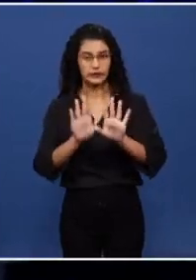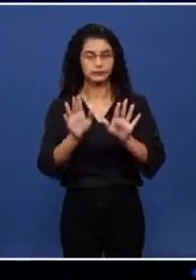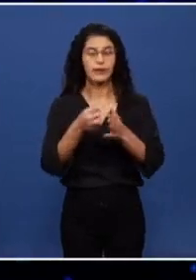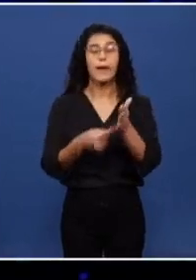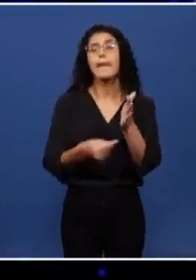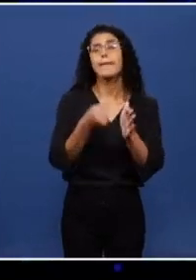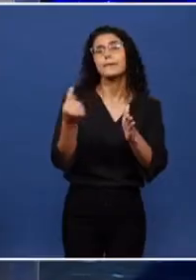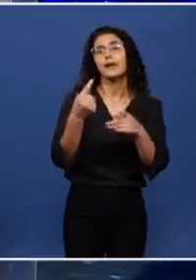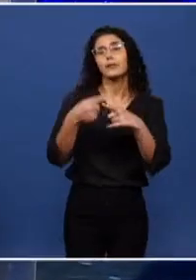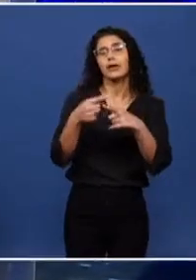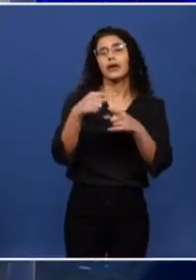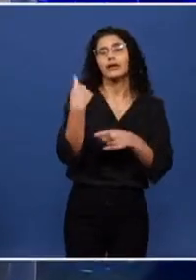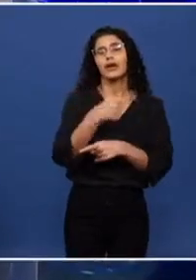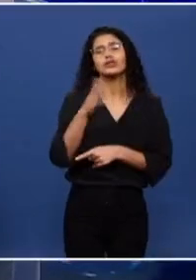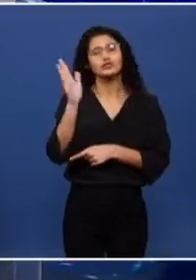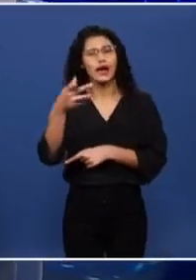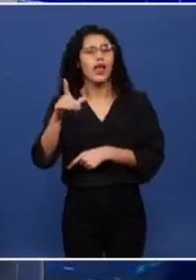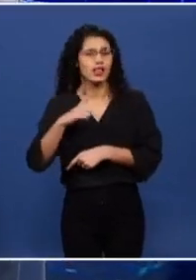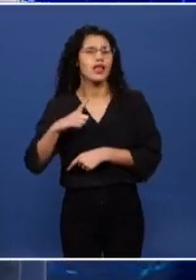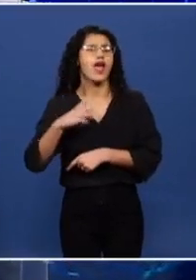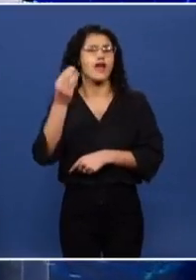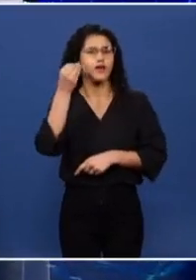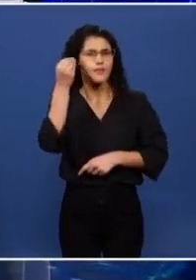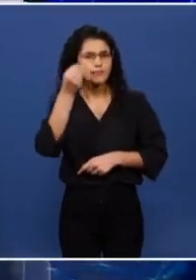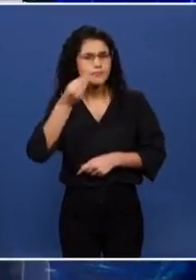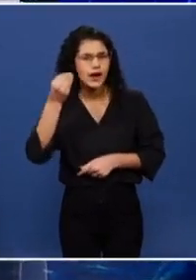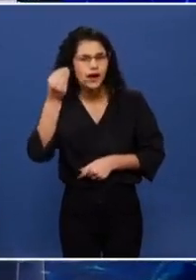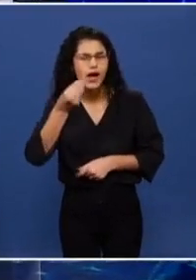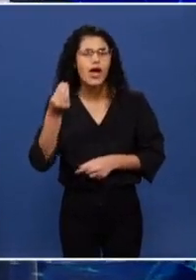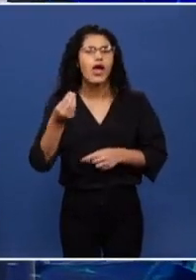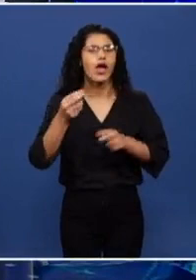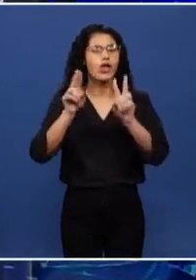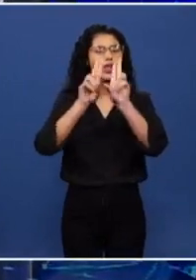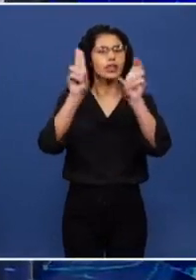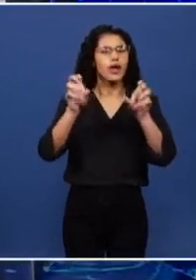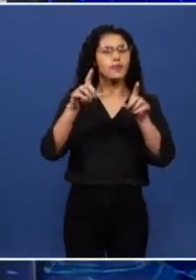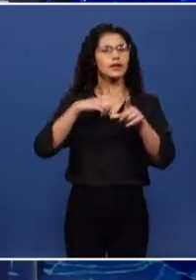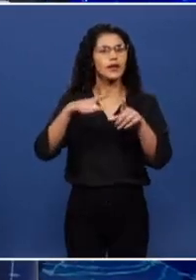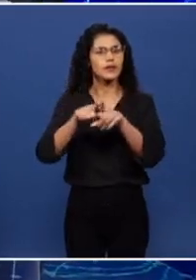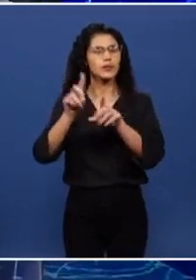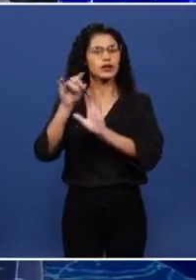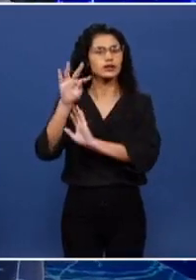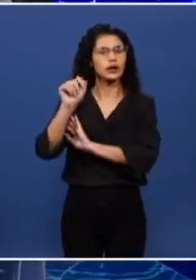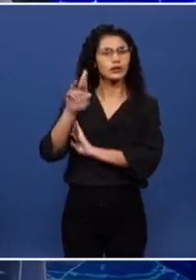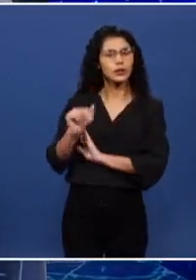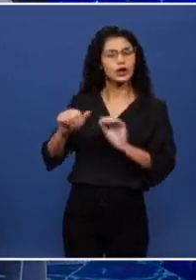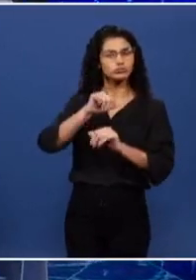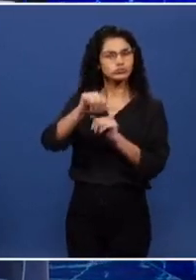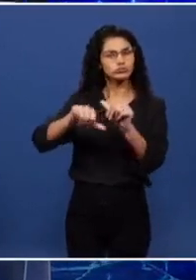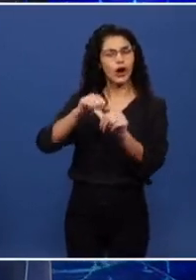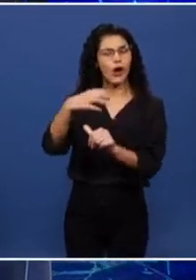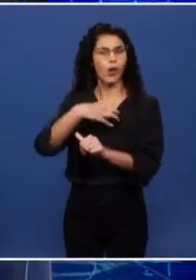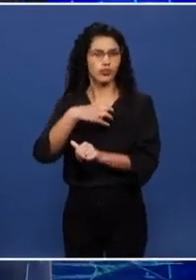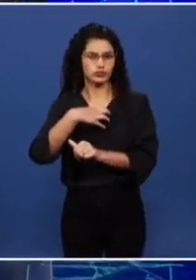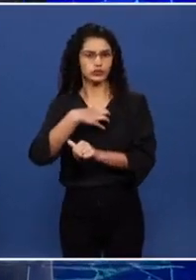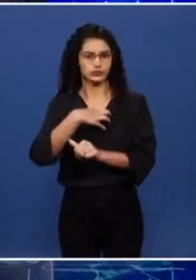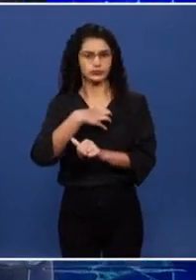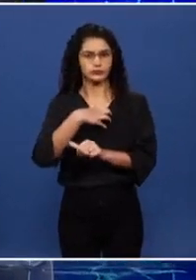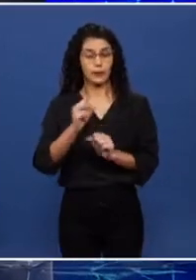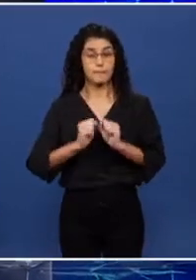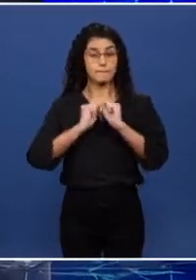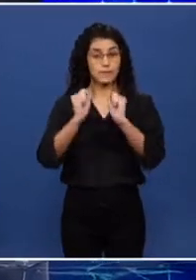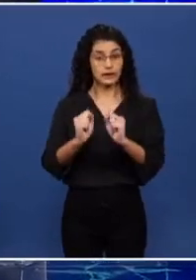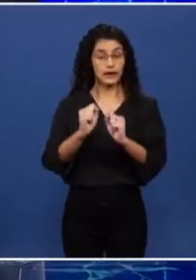Primeiro porque nós já tivemos uma experiência, no tempo da ditadura militar, de mudar a composição da Suprema Corte.